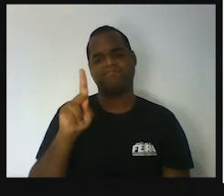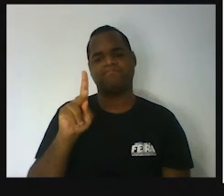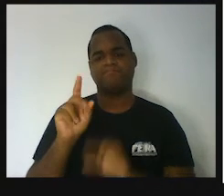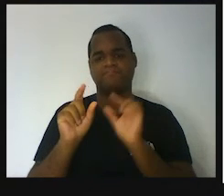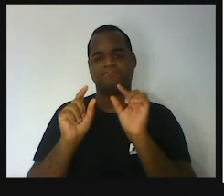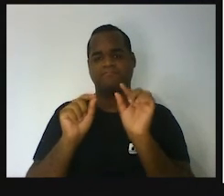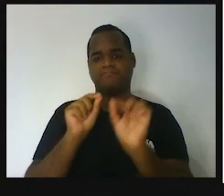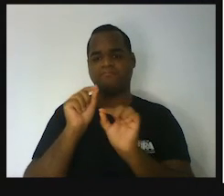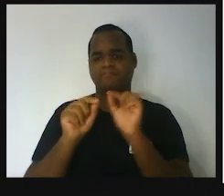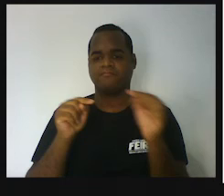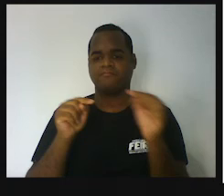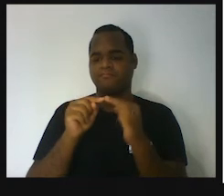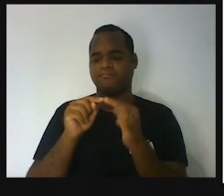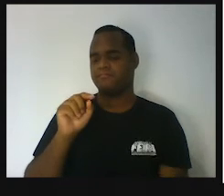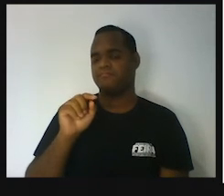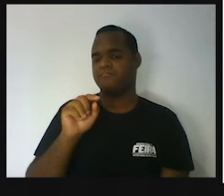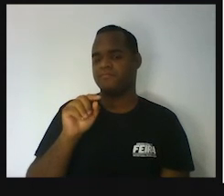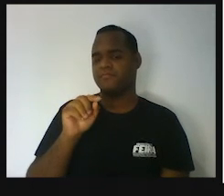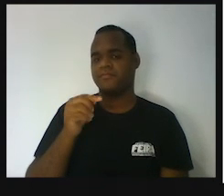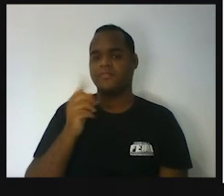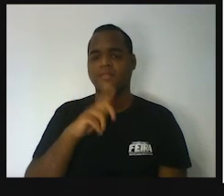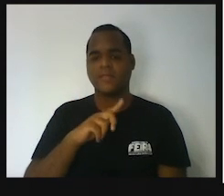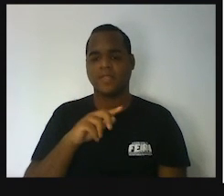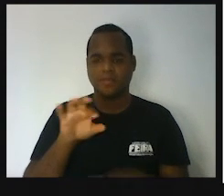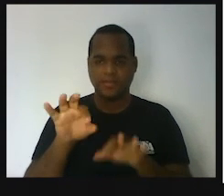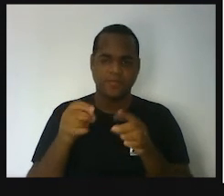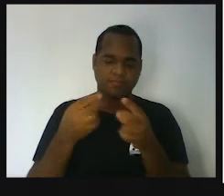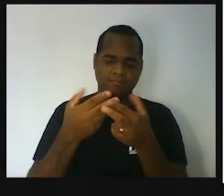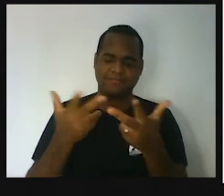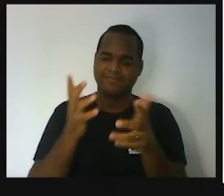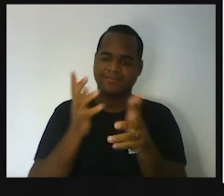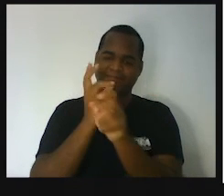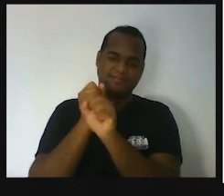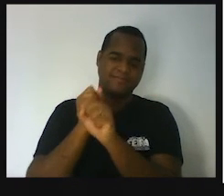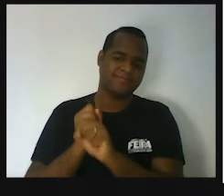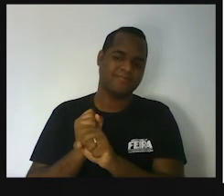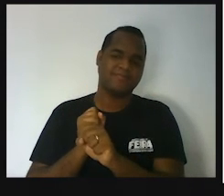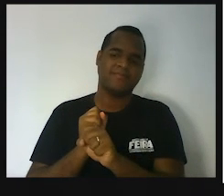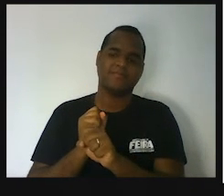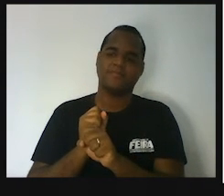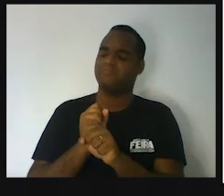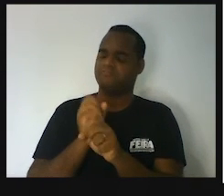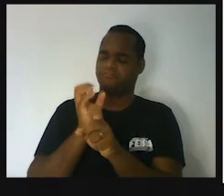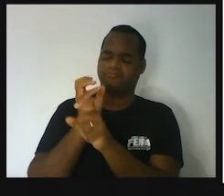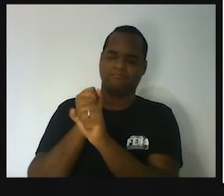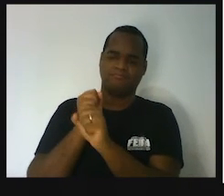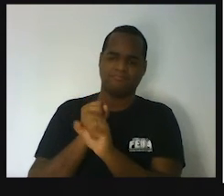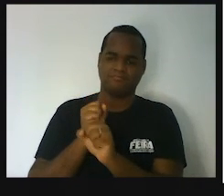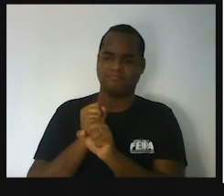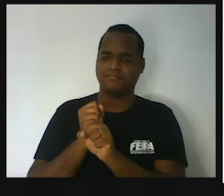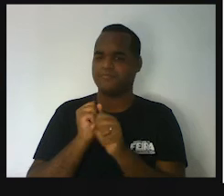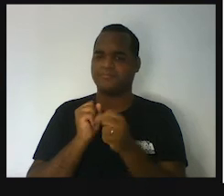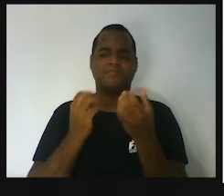é que resolve? Como é que faz contas? Como é que é o cálculo